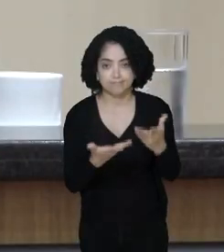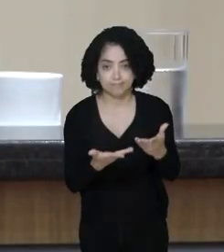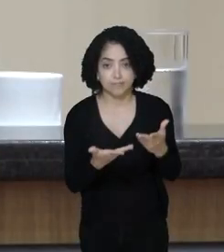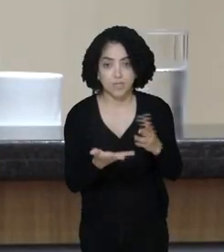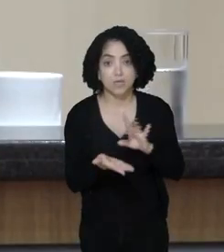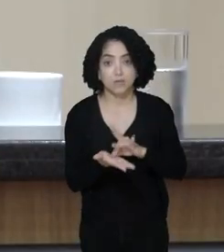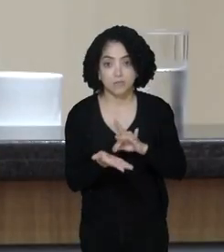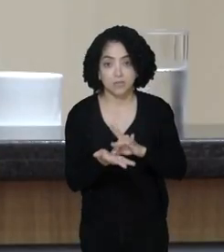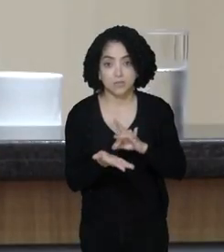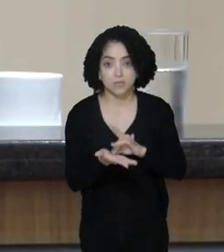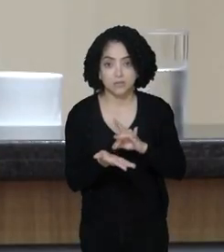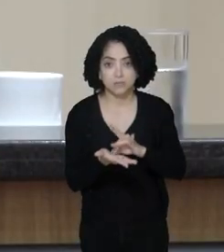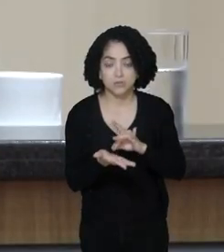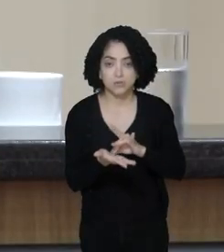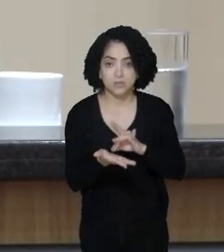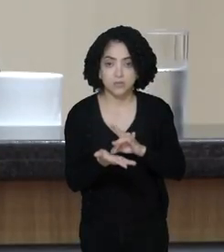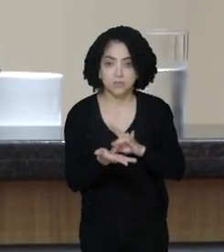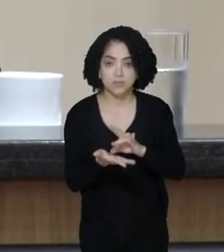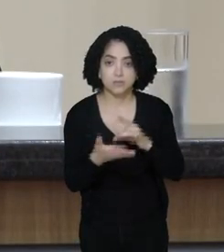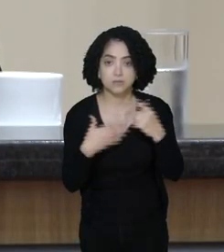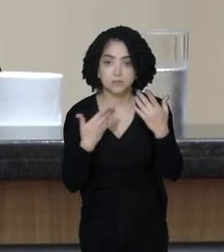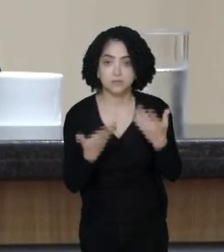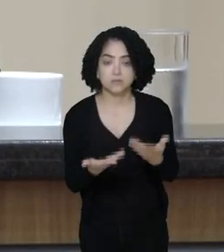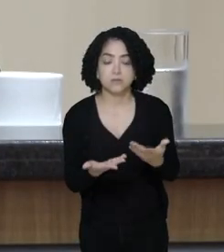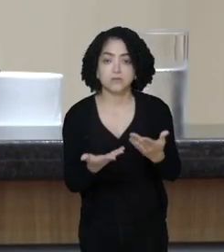fato, são valores surreais.